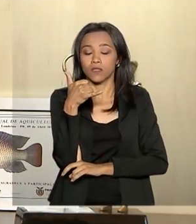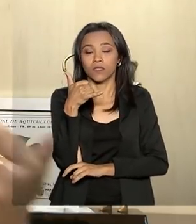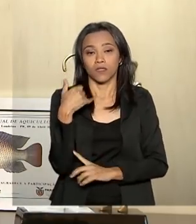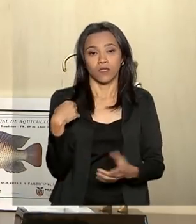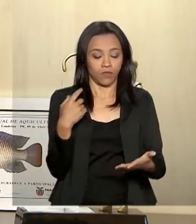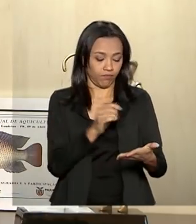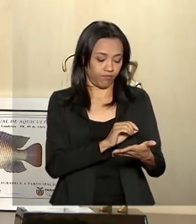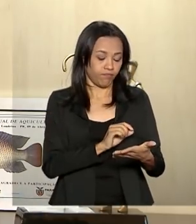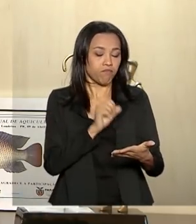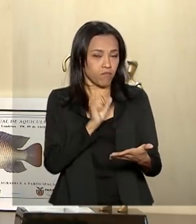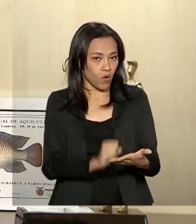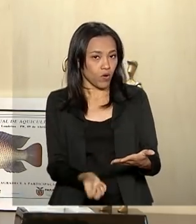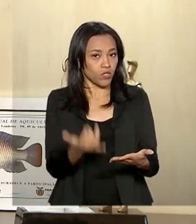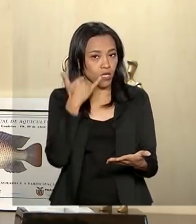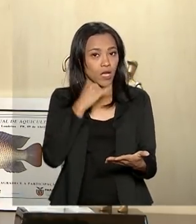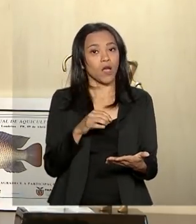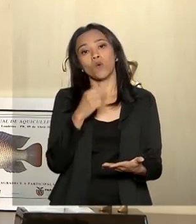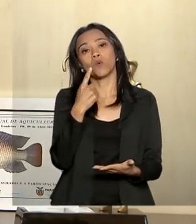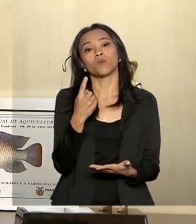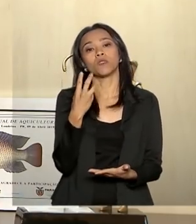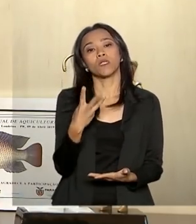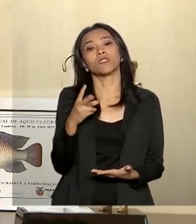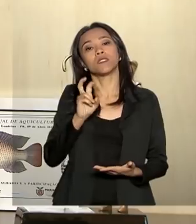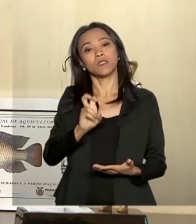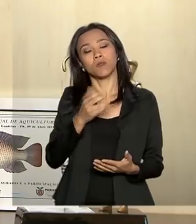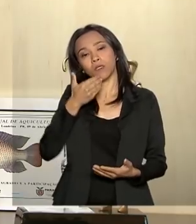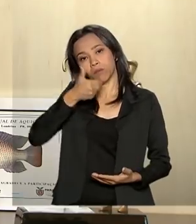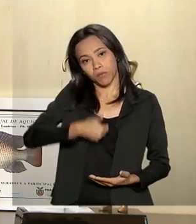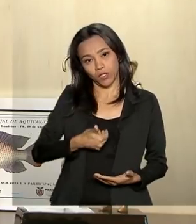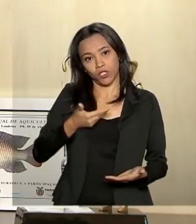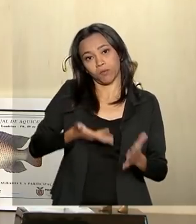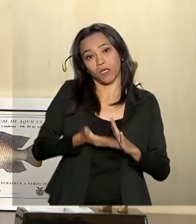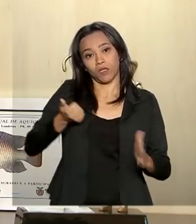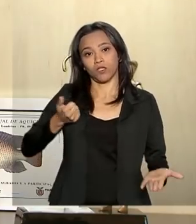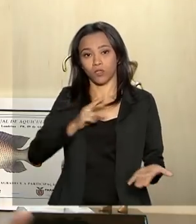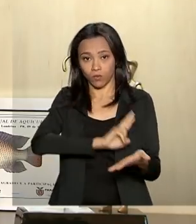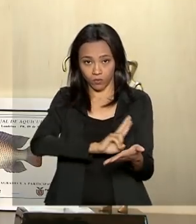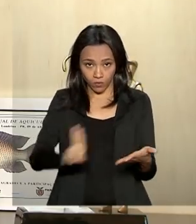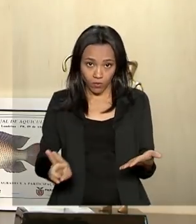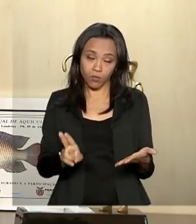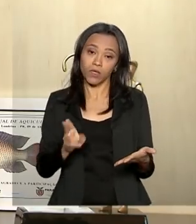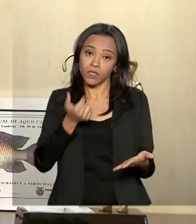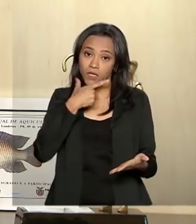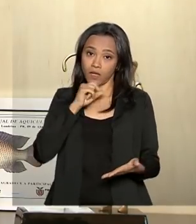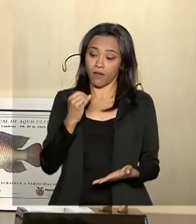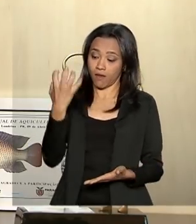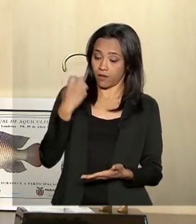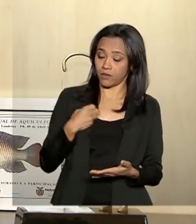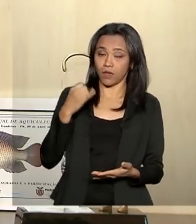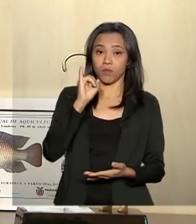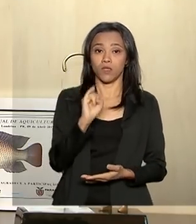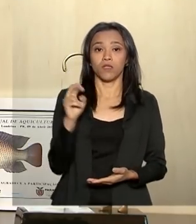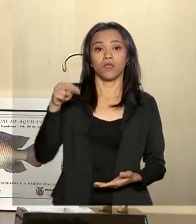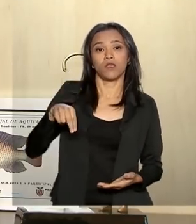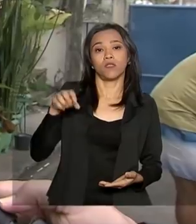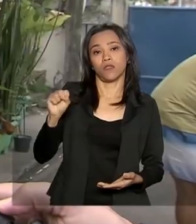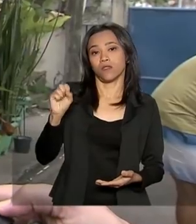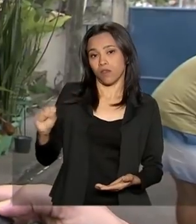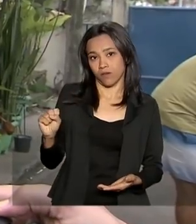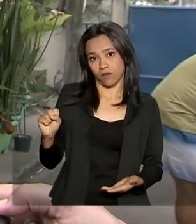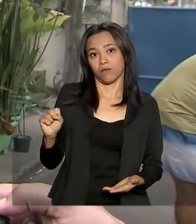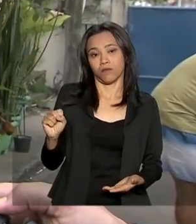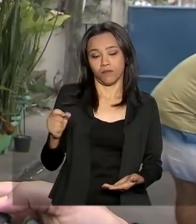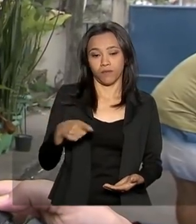a pessoa também pode ligar para 135 e pedir seu descadastro daqueles que estão recebendo de forma irregular o seguro defeso.